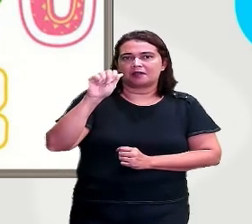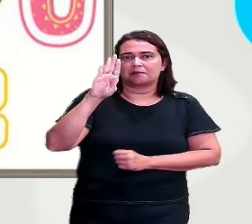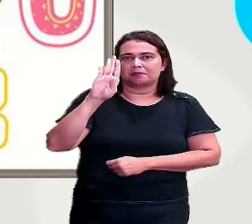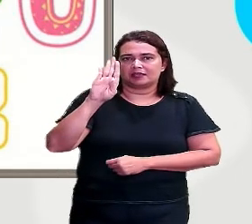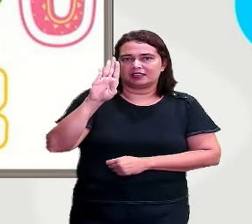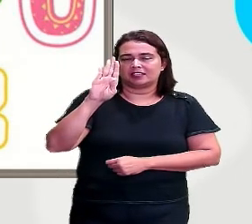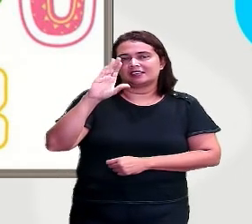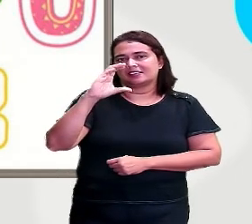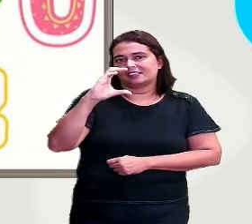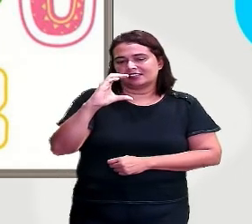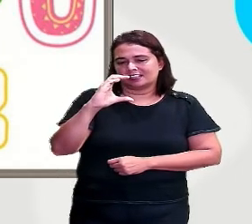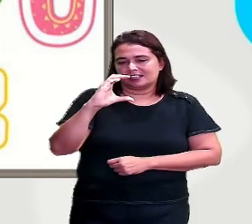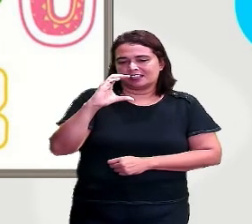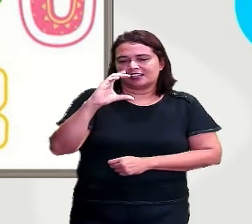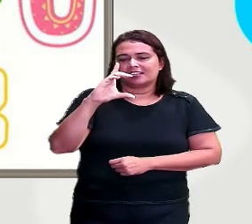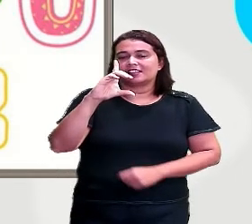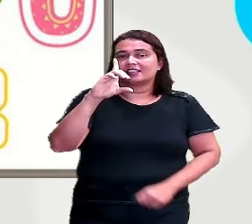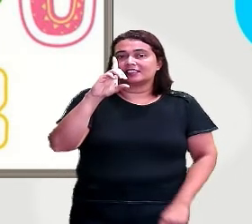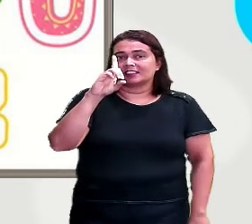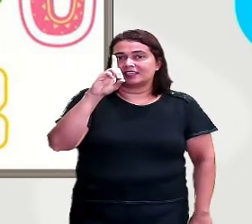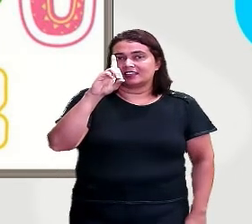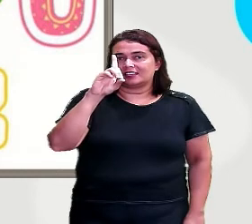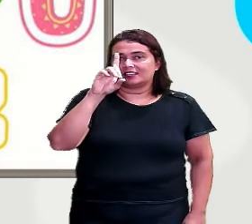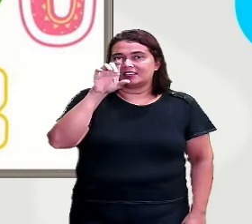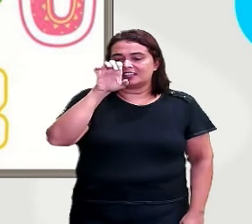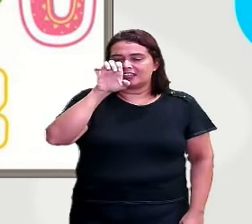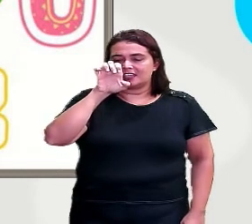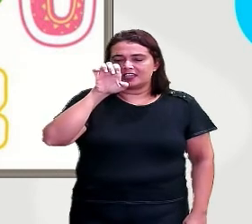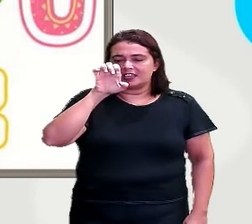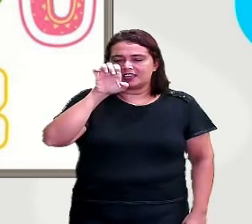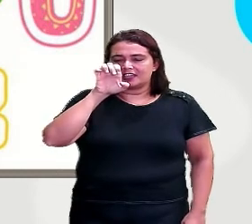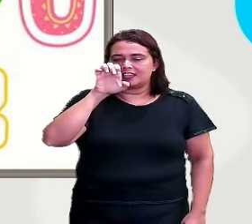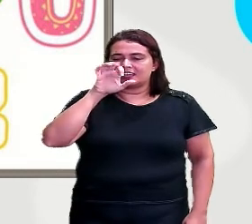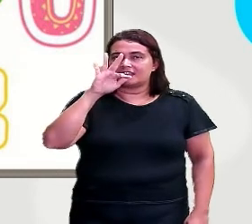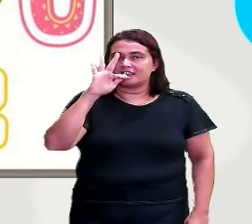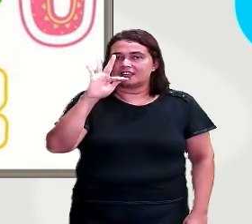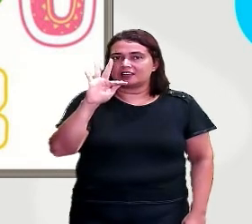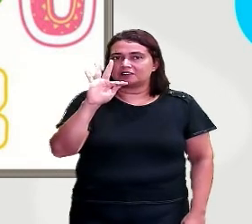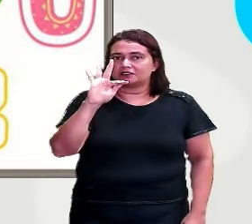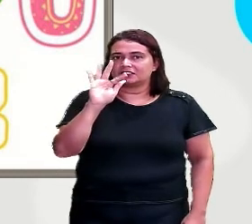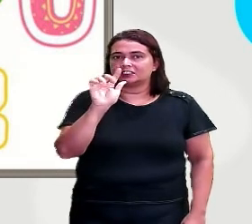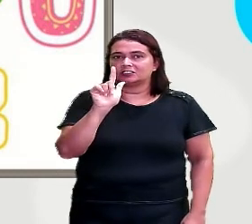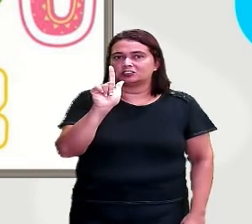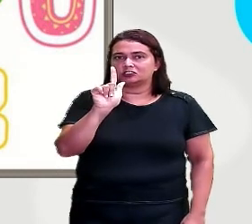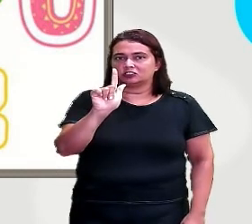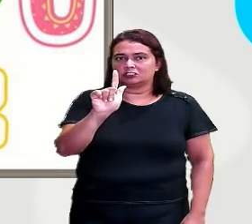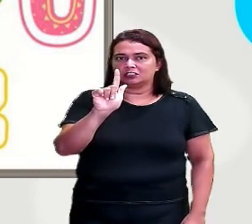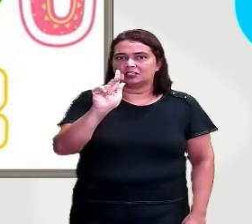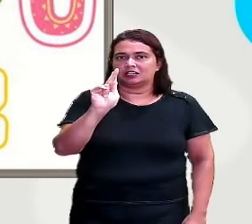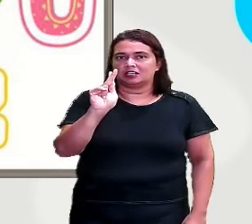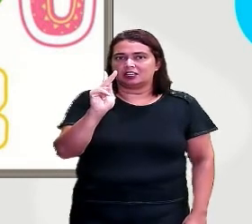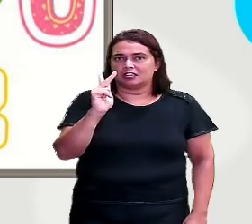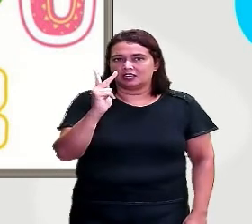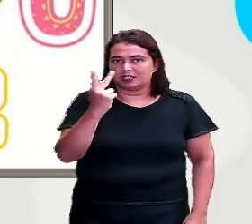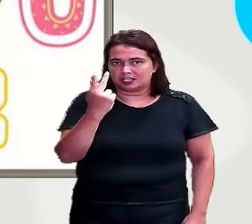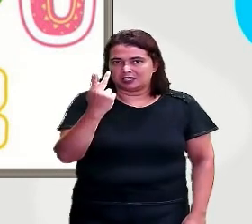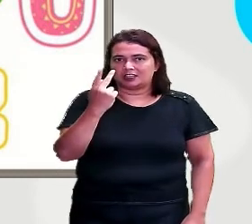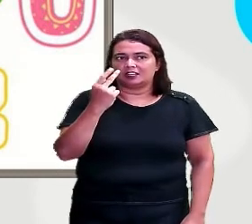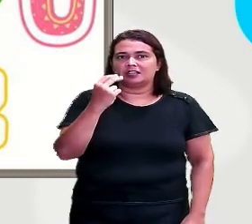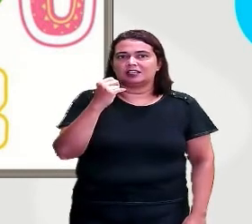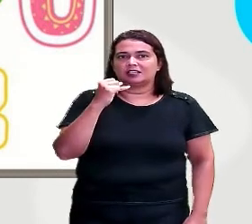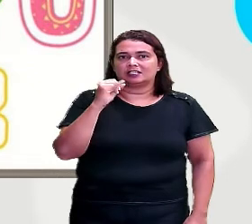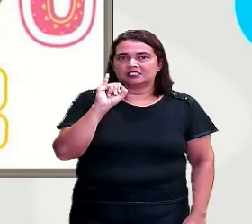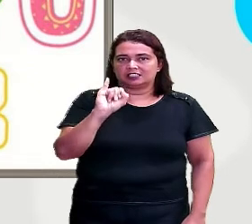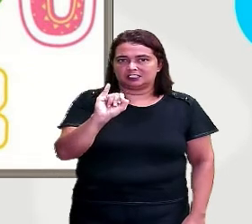B, C, D, E, F, G, H,